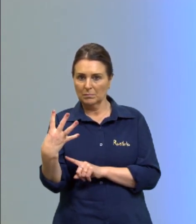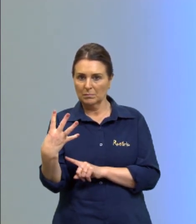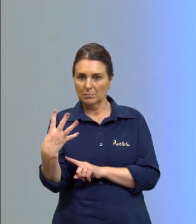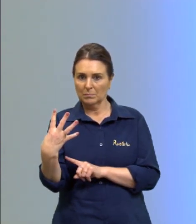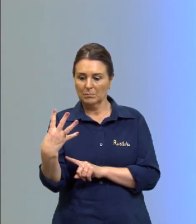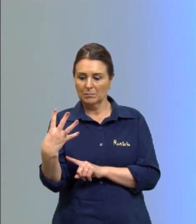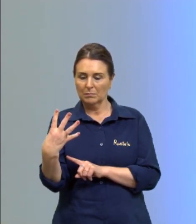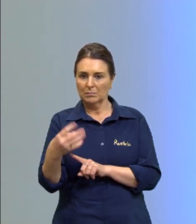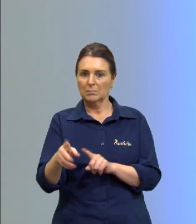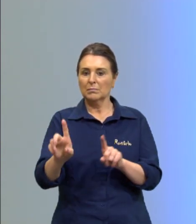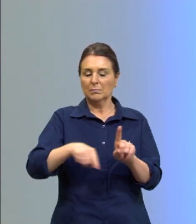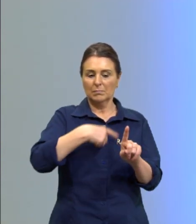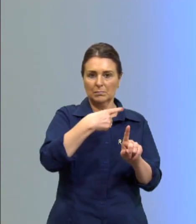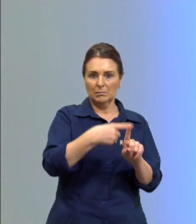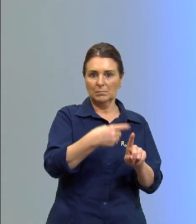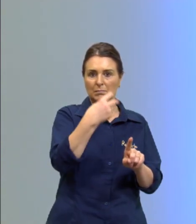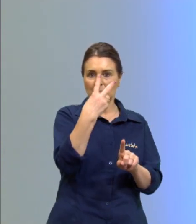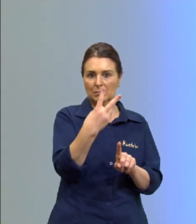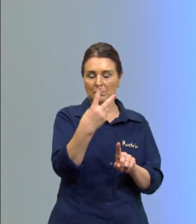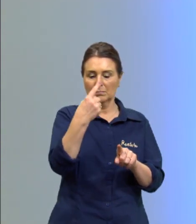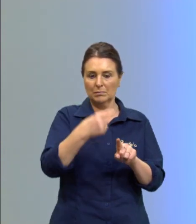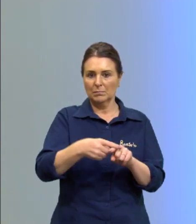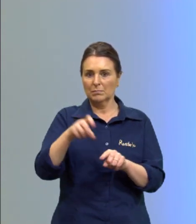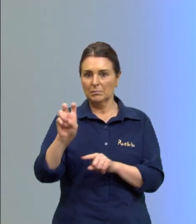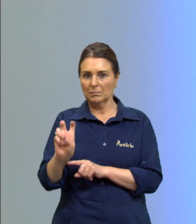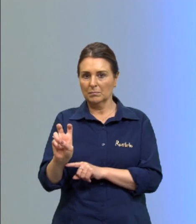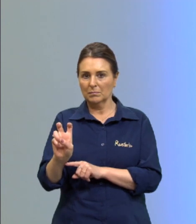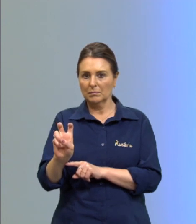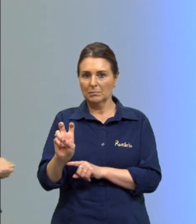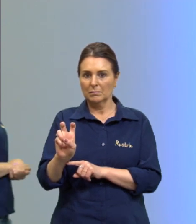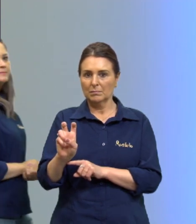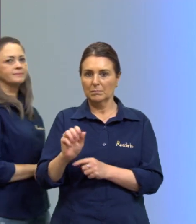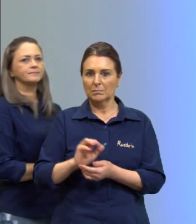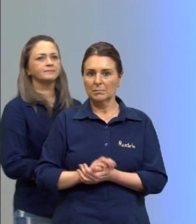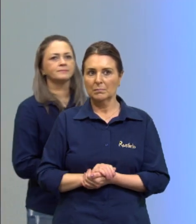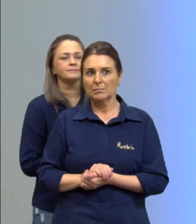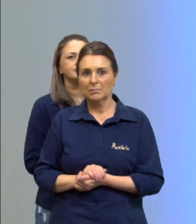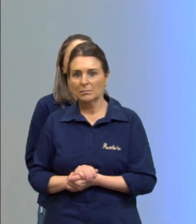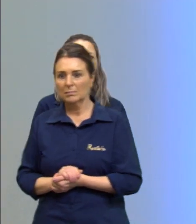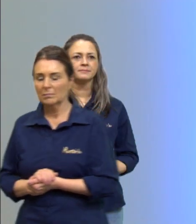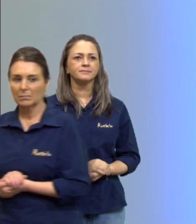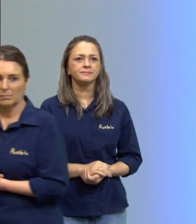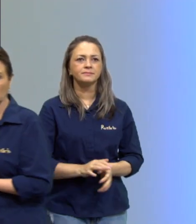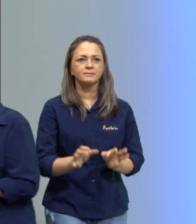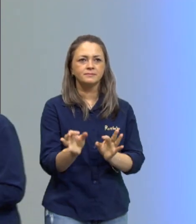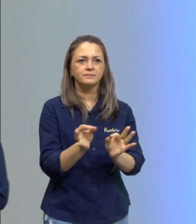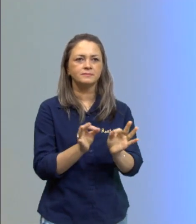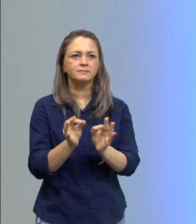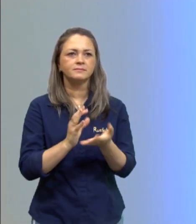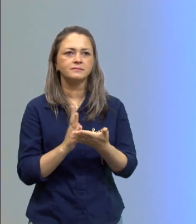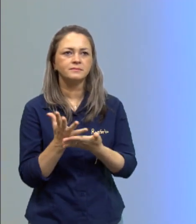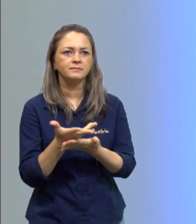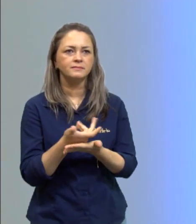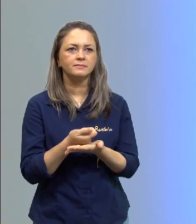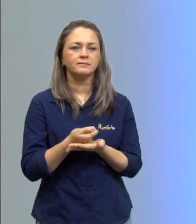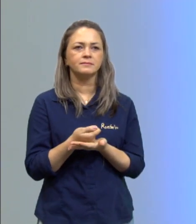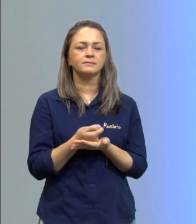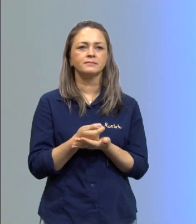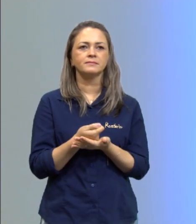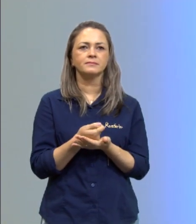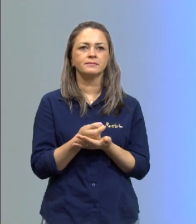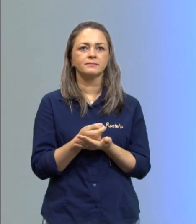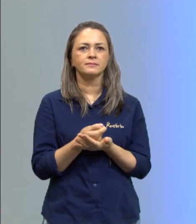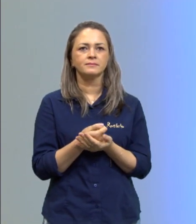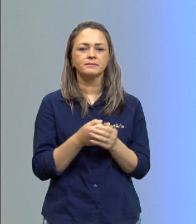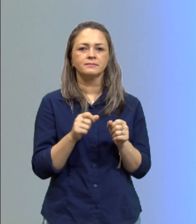e mais 2 vezes 5 quando eu organizo esses dados eu tenho que